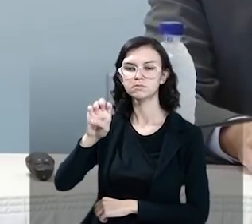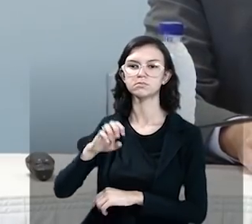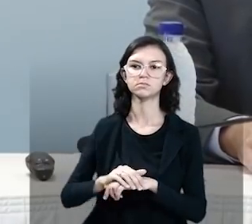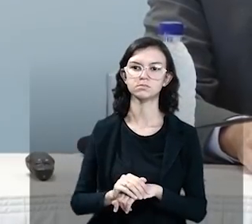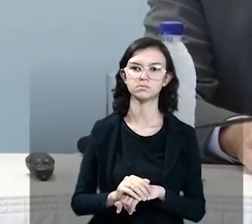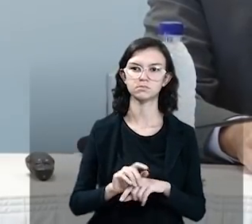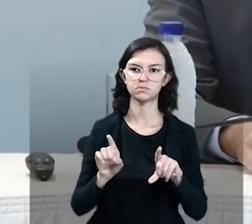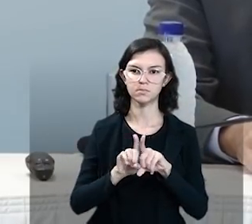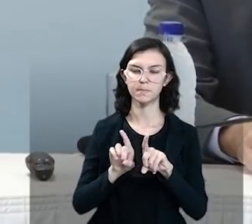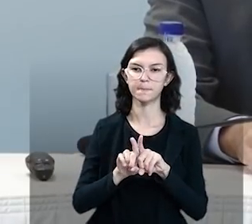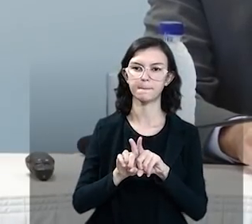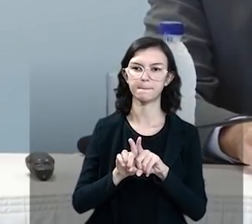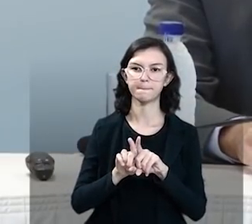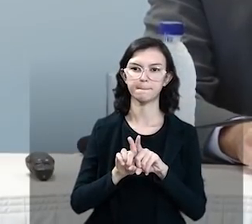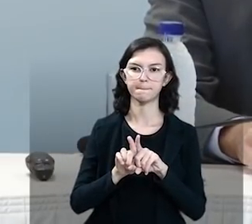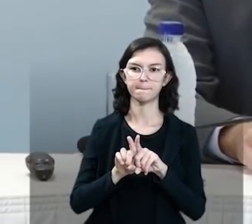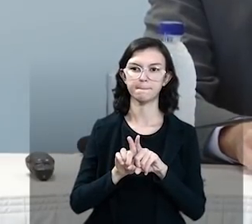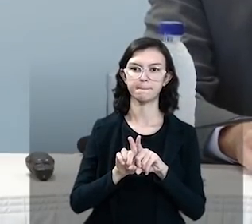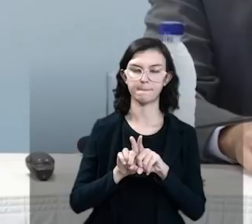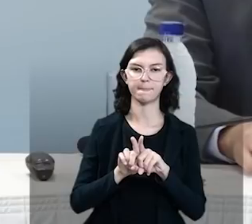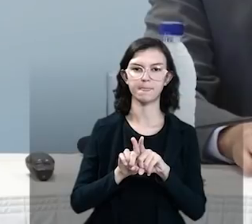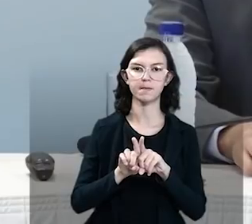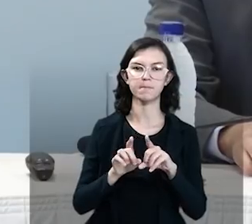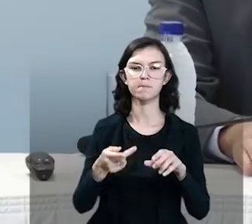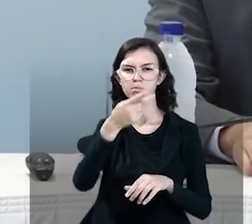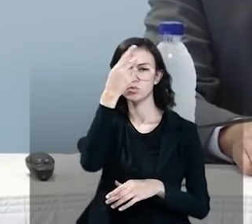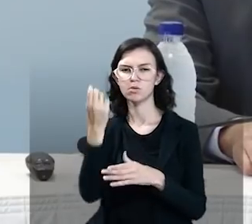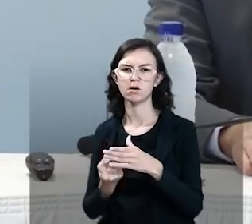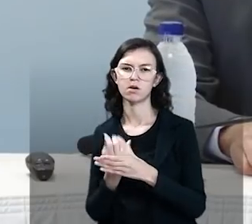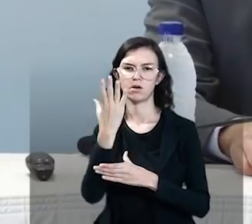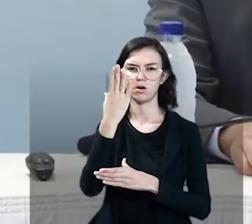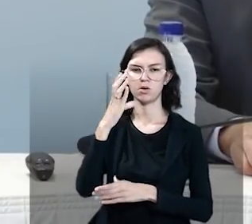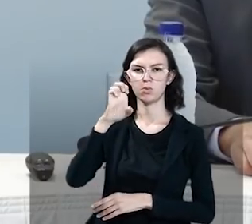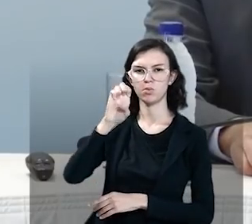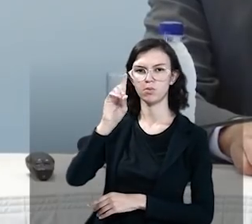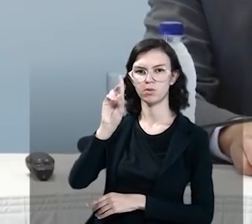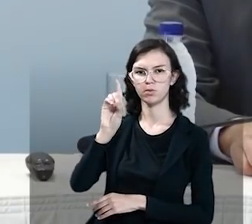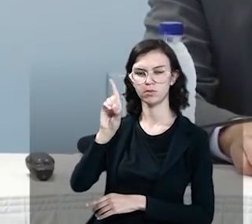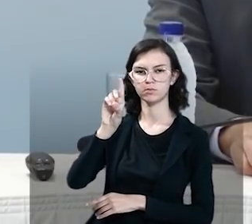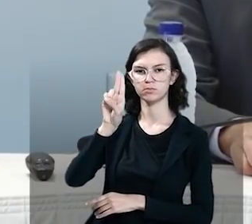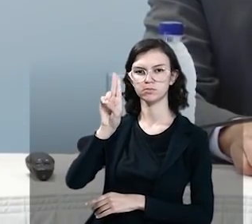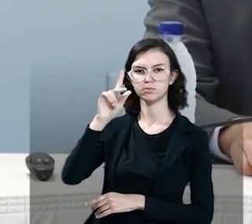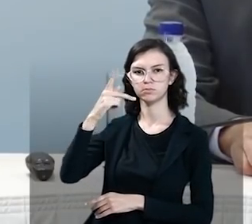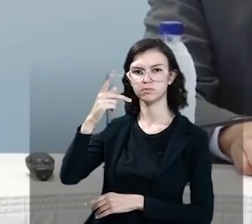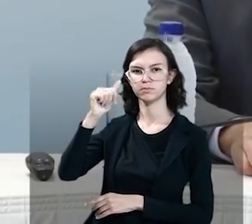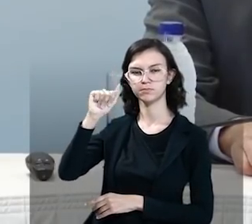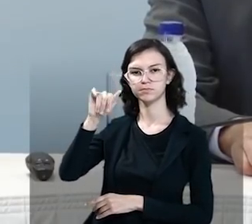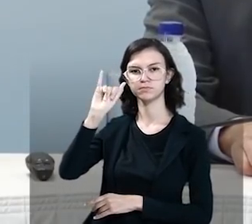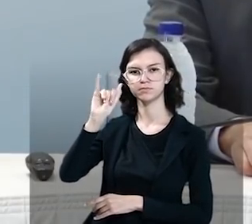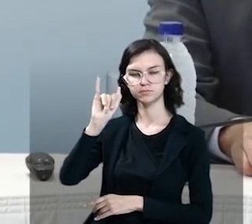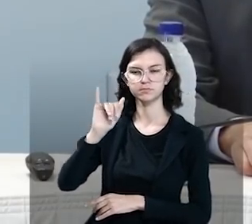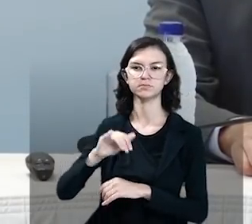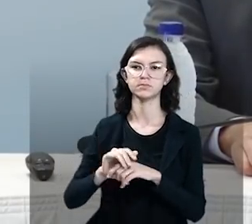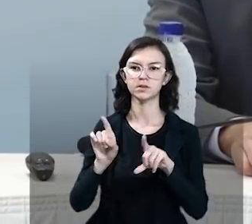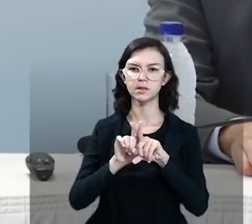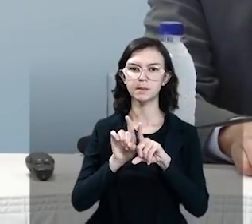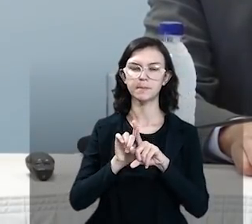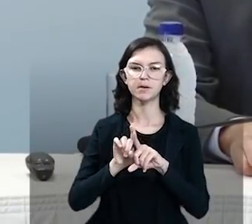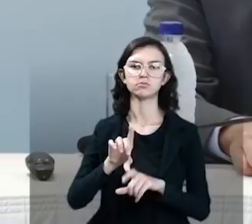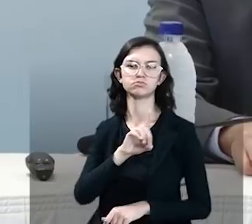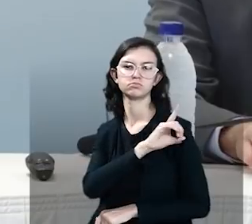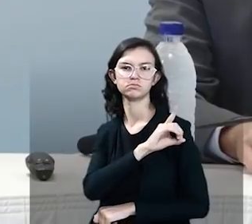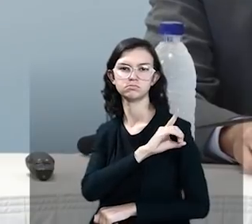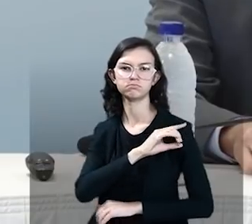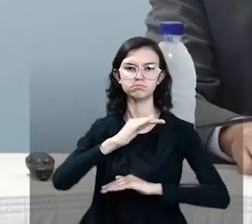Eduplay, Marcelino Cunha, o diretor de desenvolvimento da Rede de